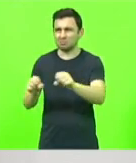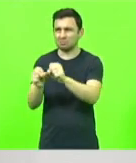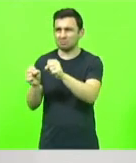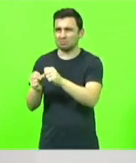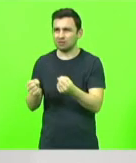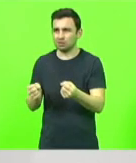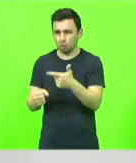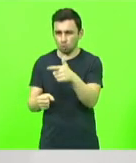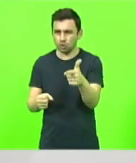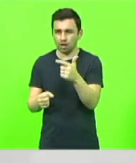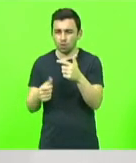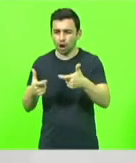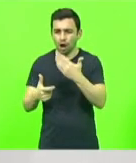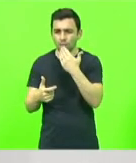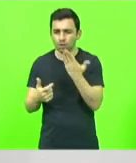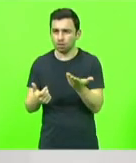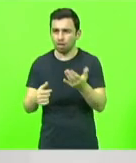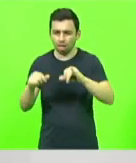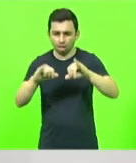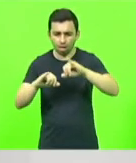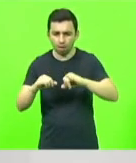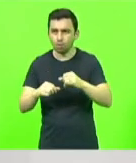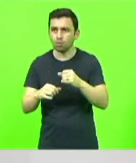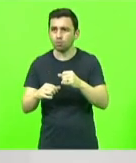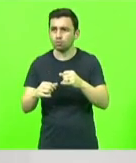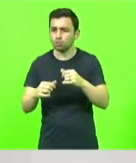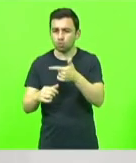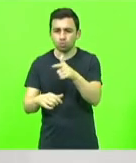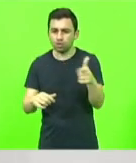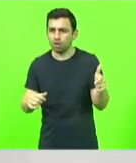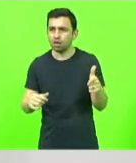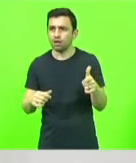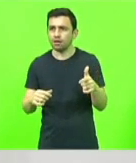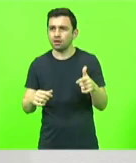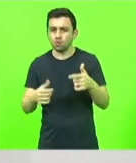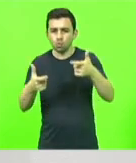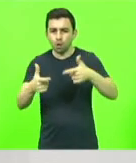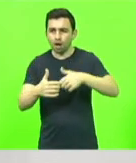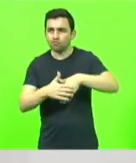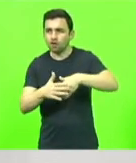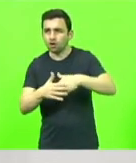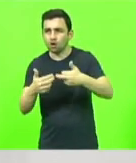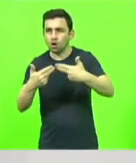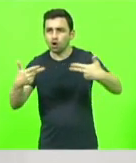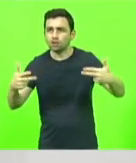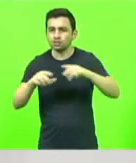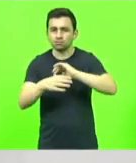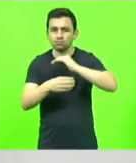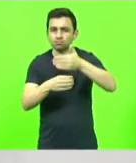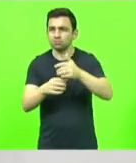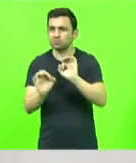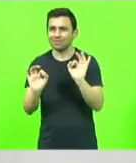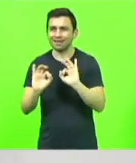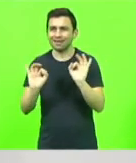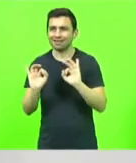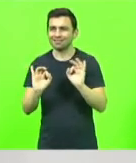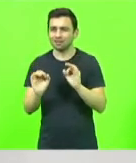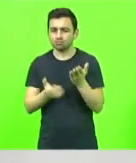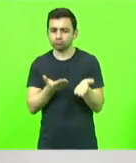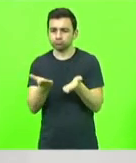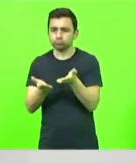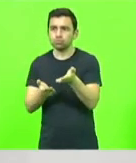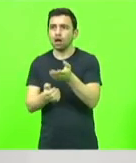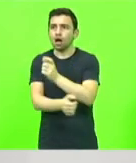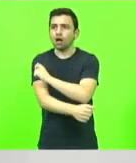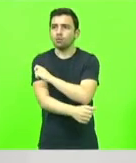refeitório, sem laboratórios, sem quadra ou ginásio, para atender os nossos alunos